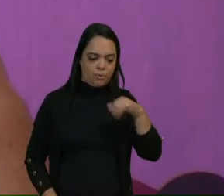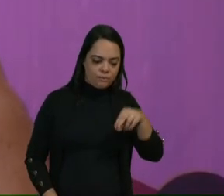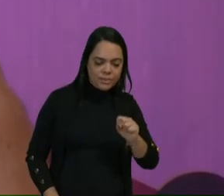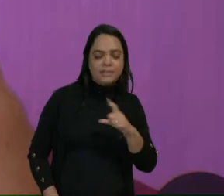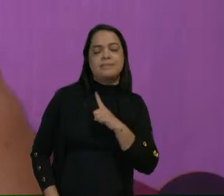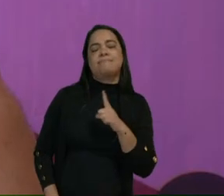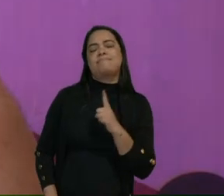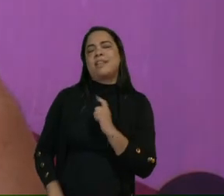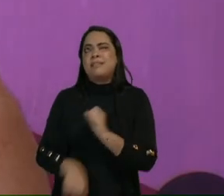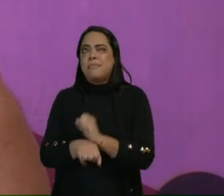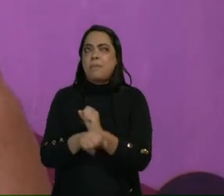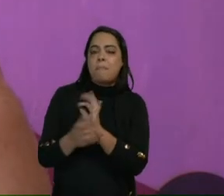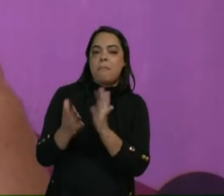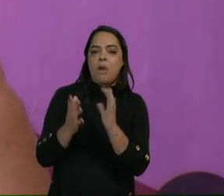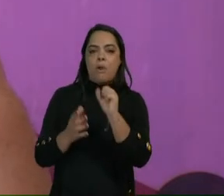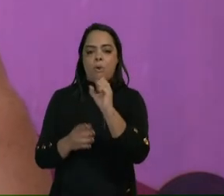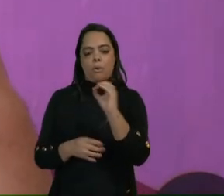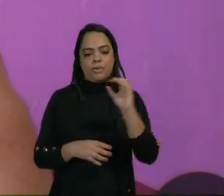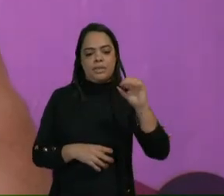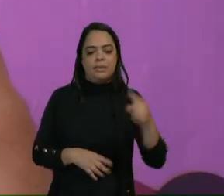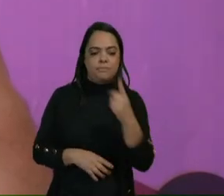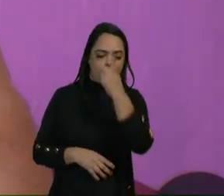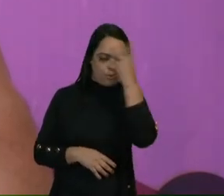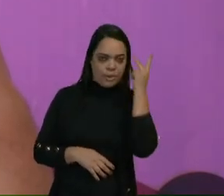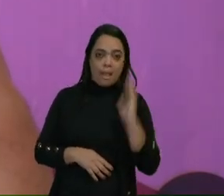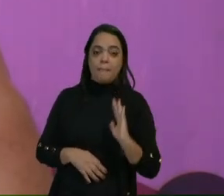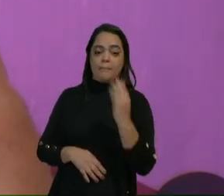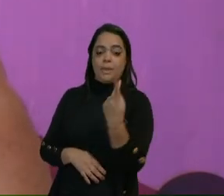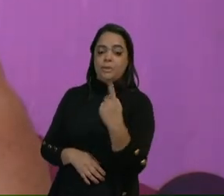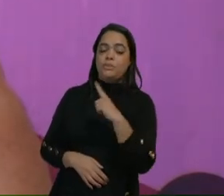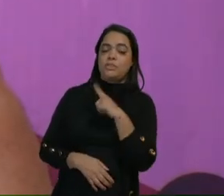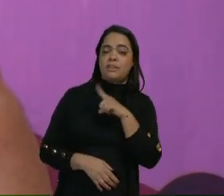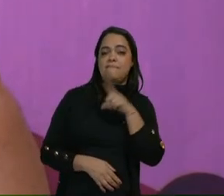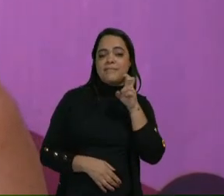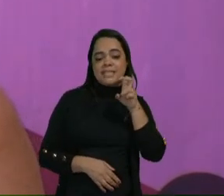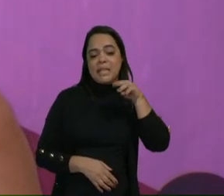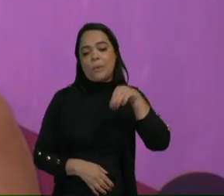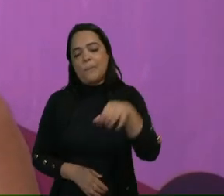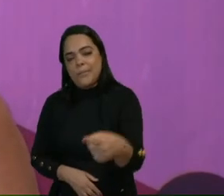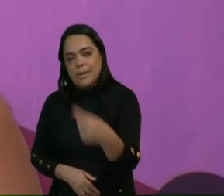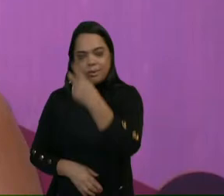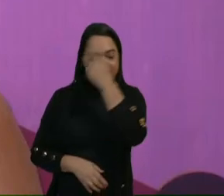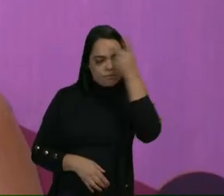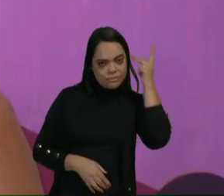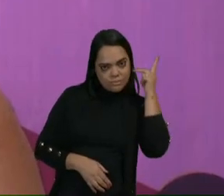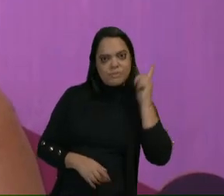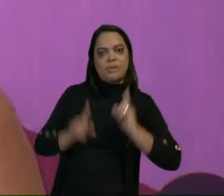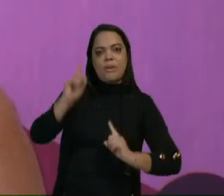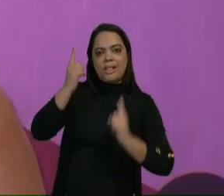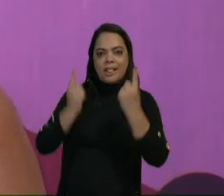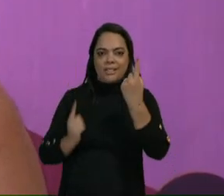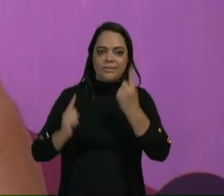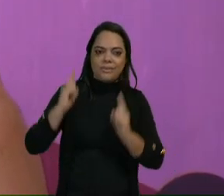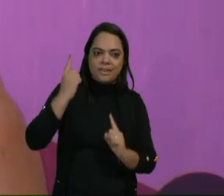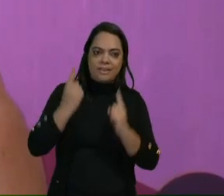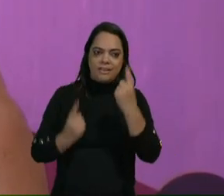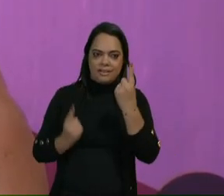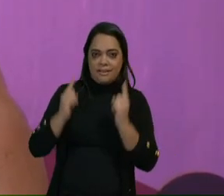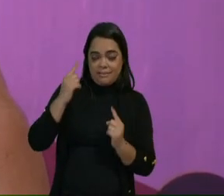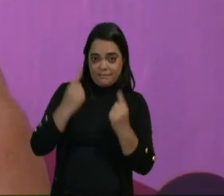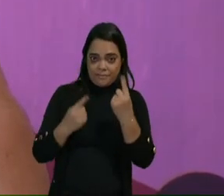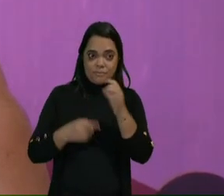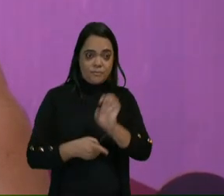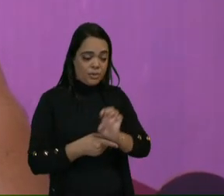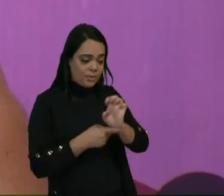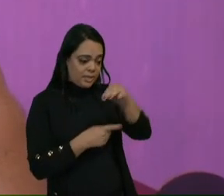mil pessoas. Belo Horizonte deu uma projeção de 5 milhões de pessoas no carnaval. A projeção para o